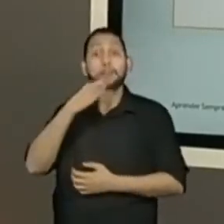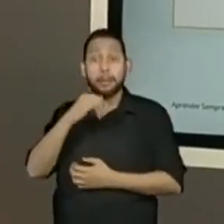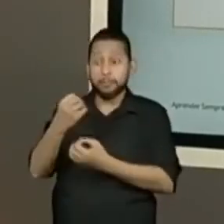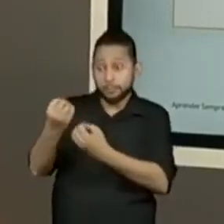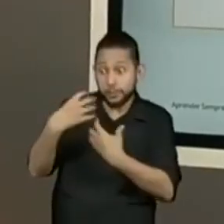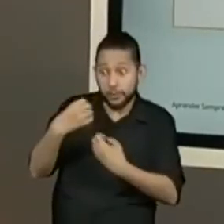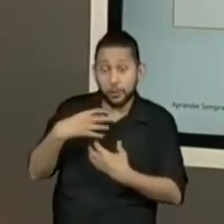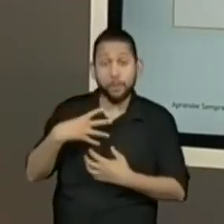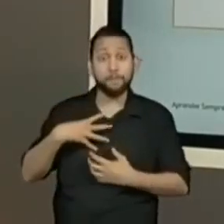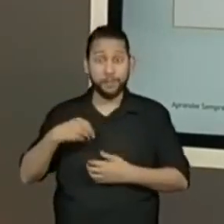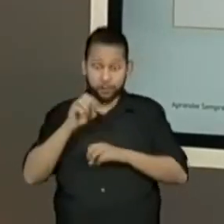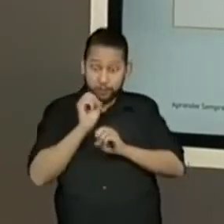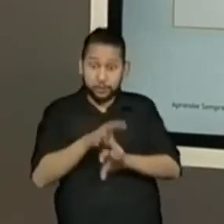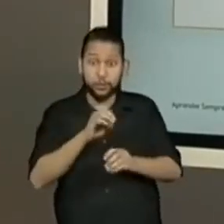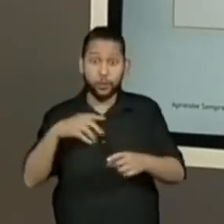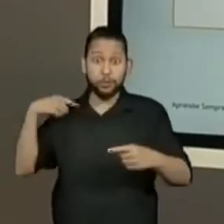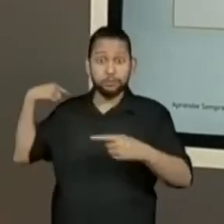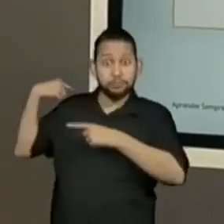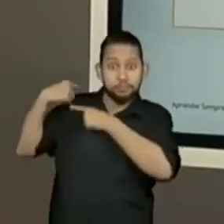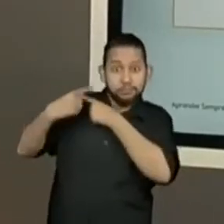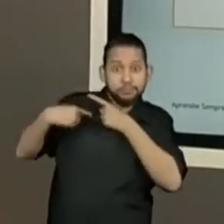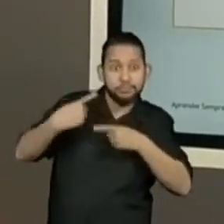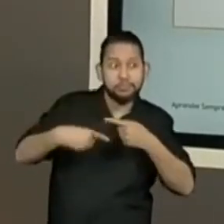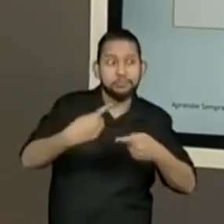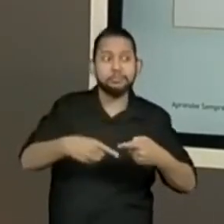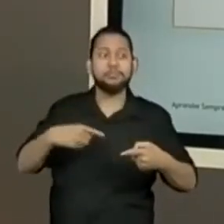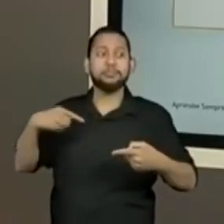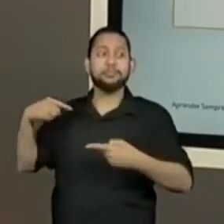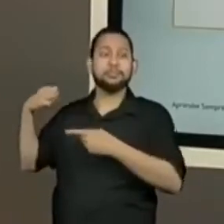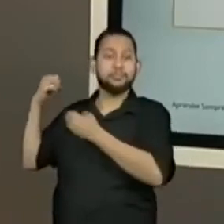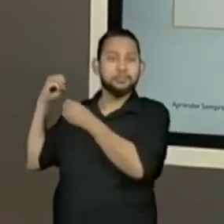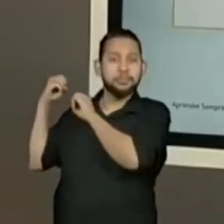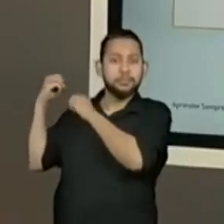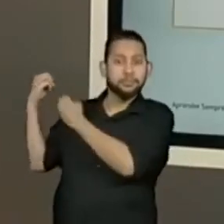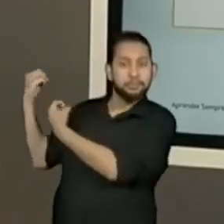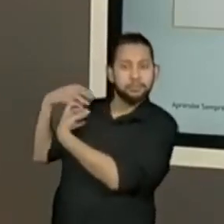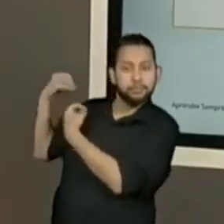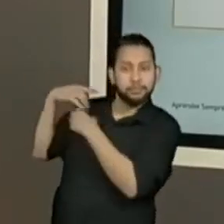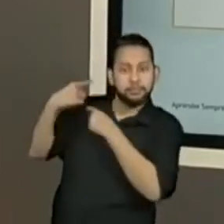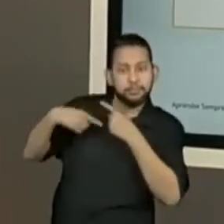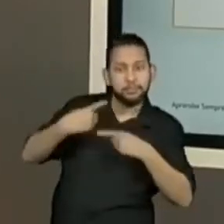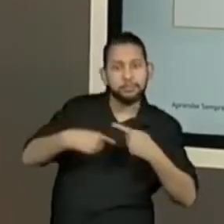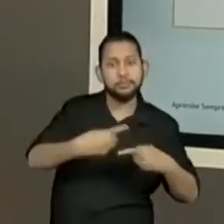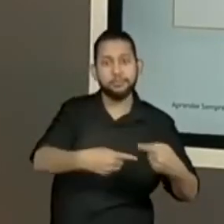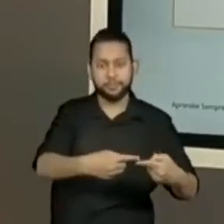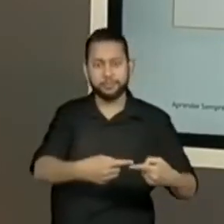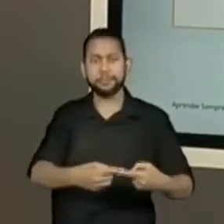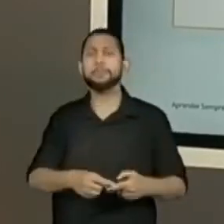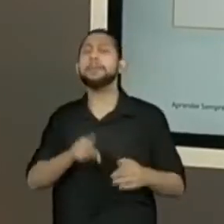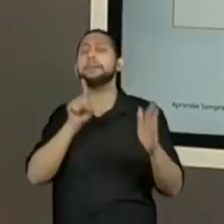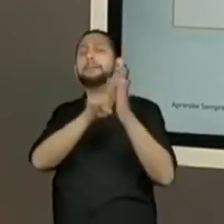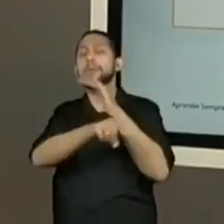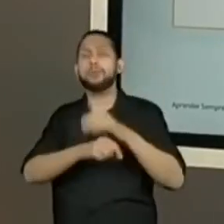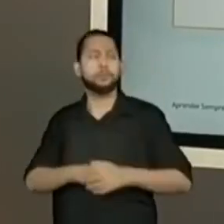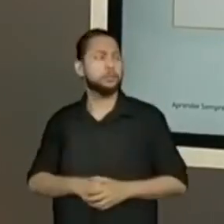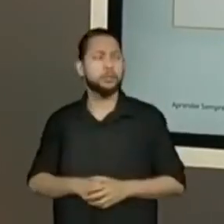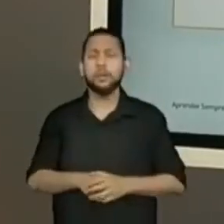participando junto com vocês. Tá bom? Para começar, do que você gosta de brincar?